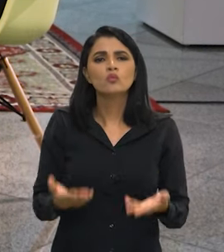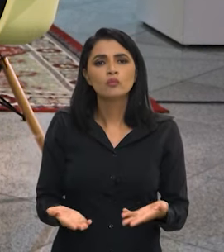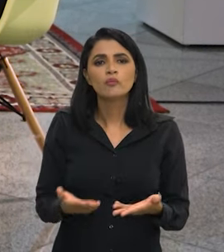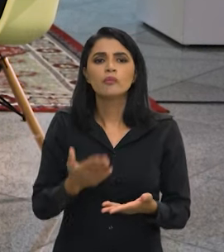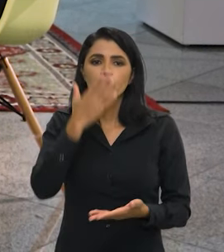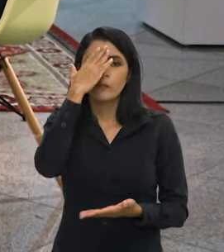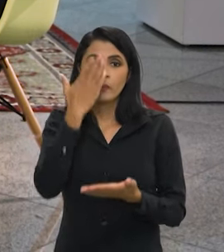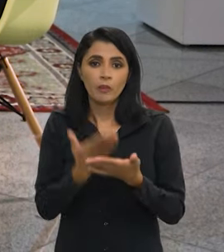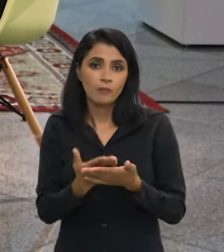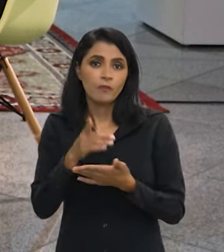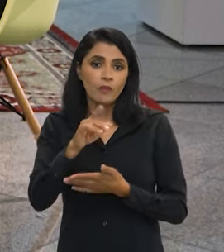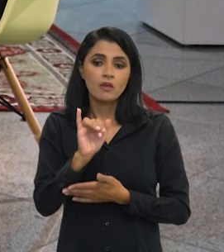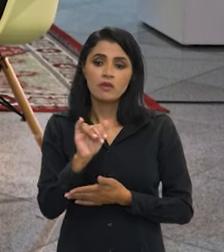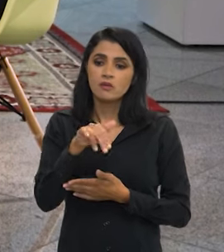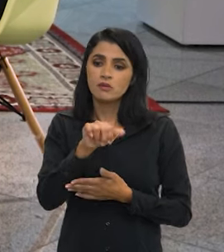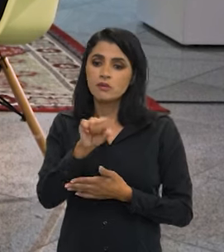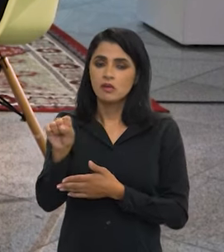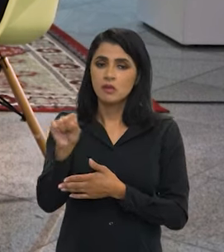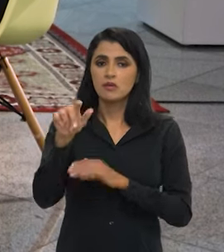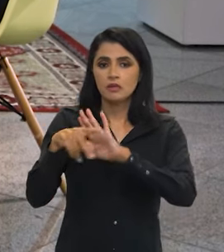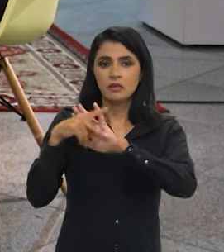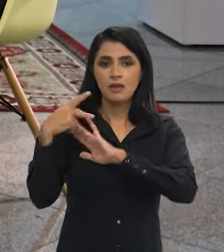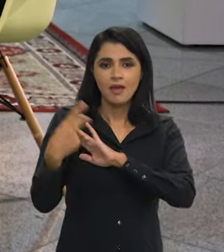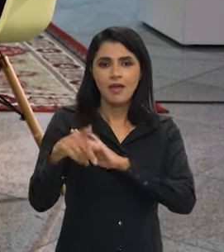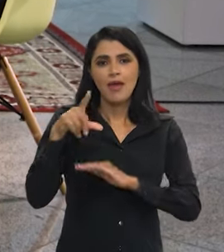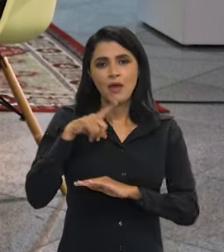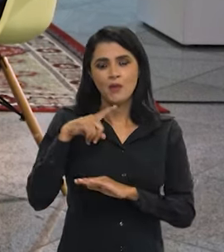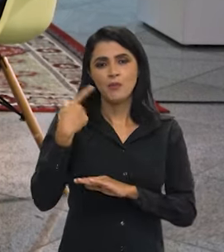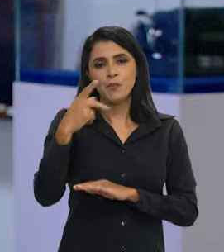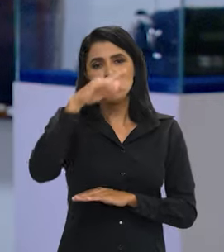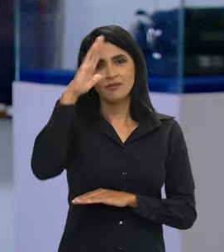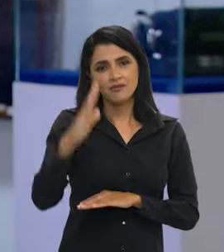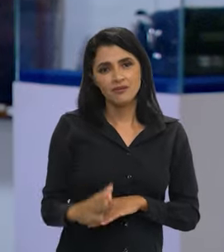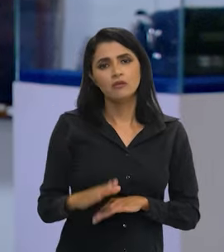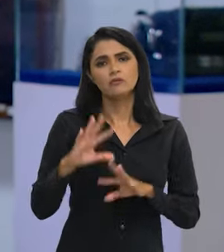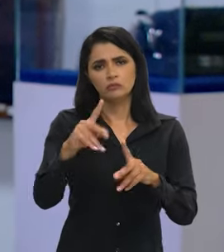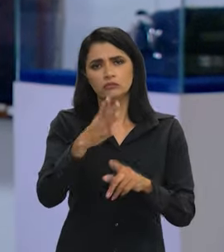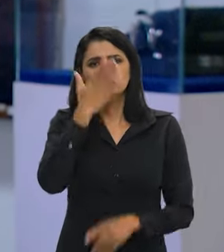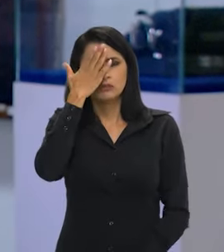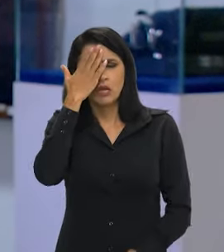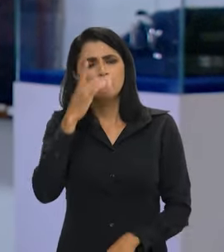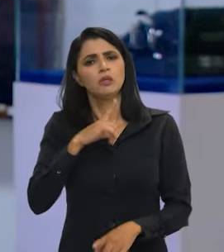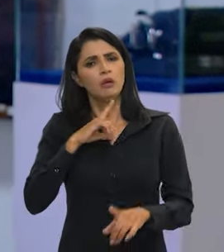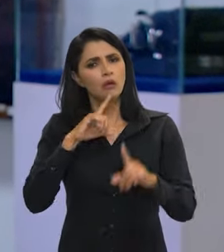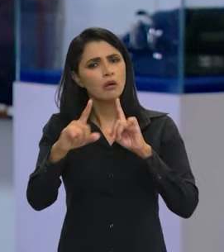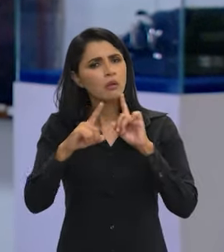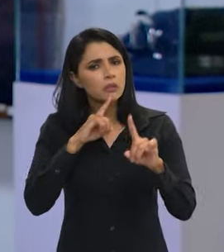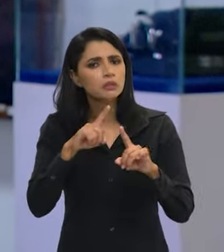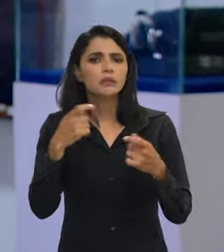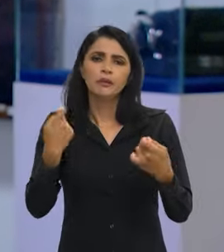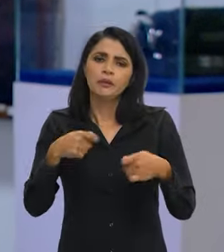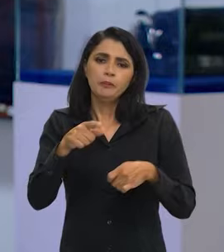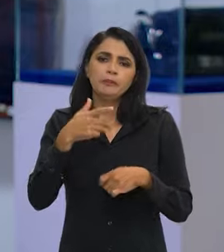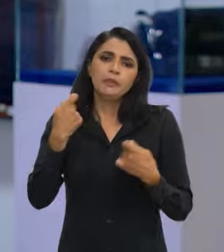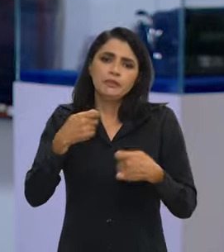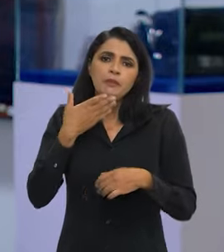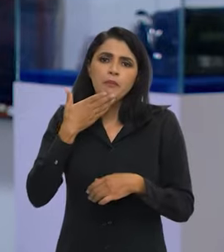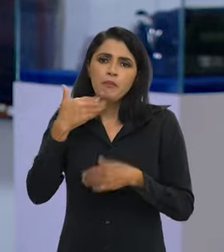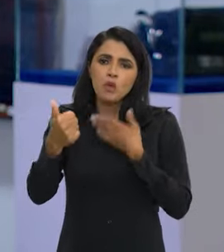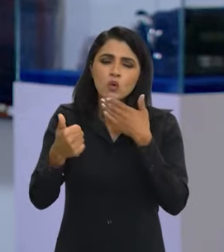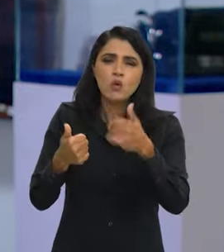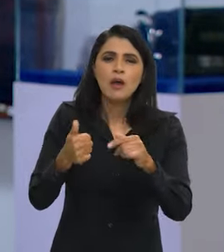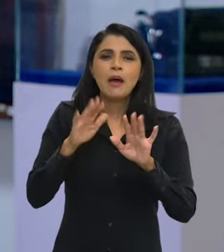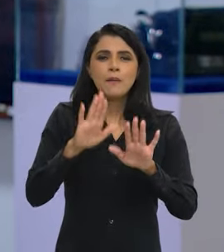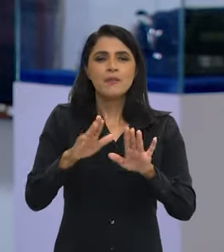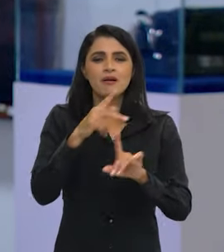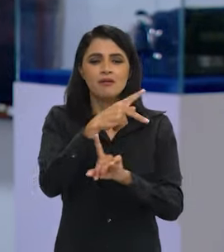do futuro? Eu acho que o INSS tem uma vocação como casa dos brasileiros. Todo brasileiro sabe, tem muita reclamação e